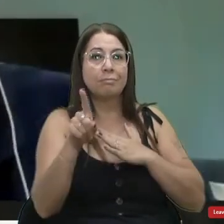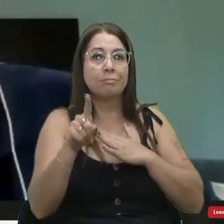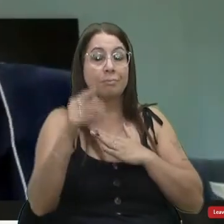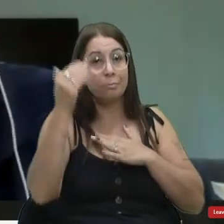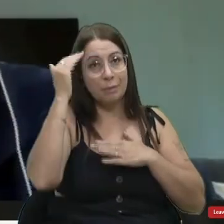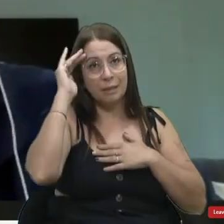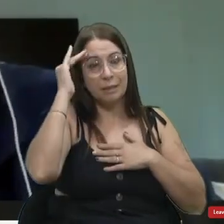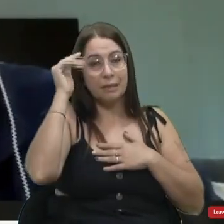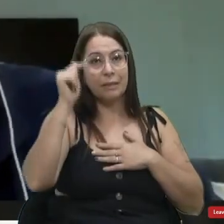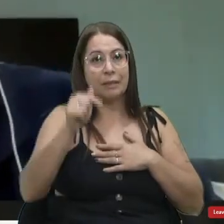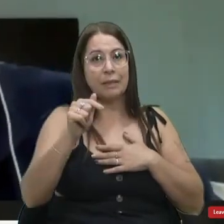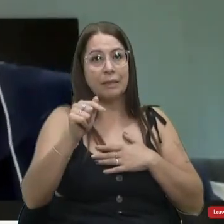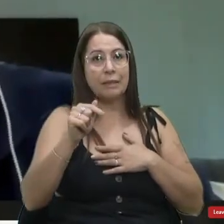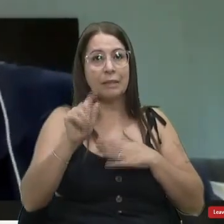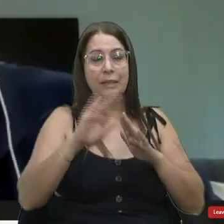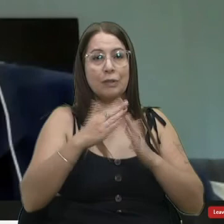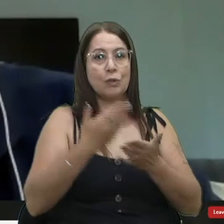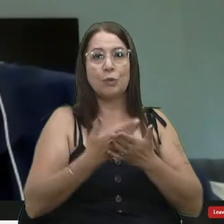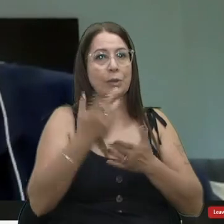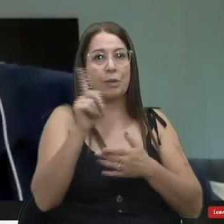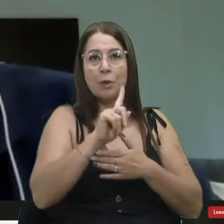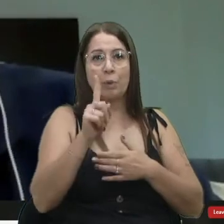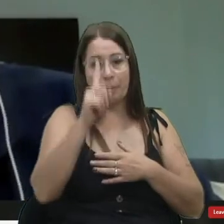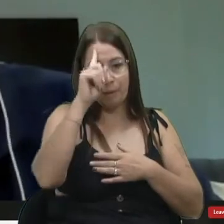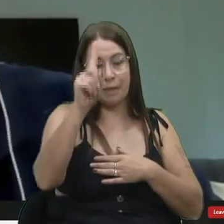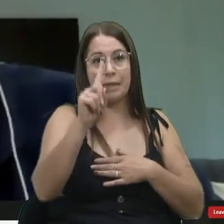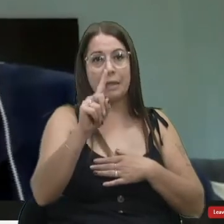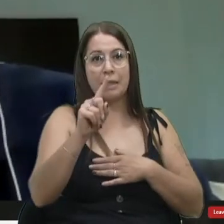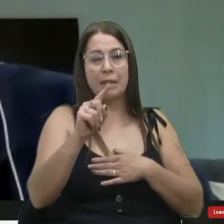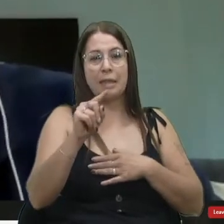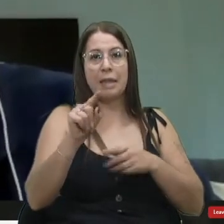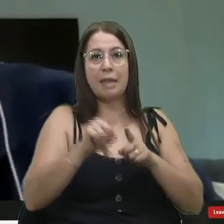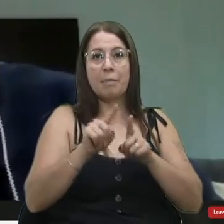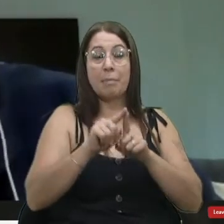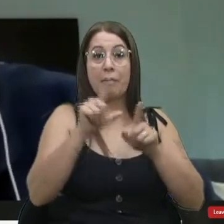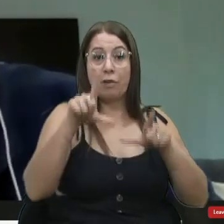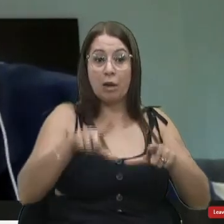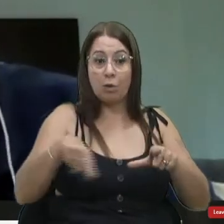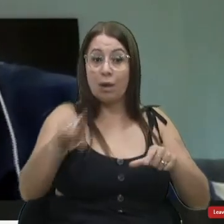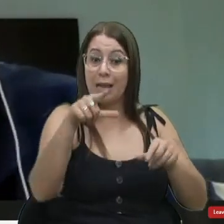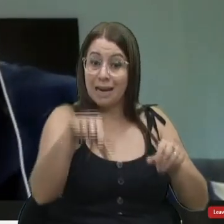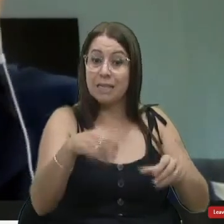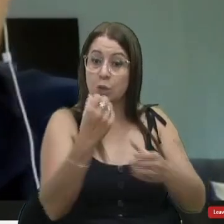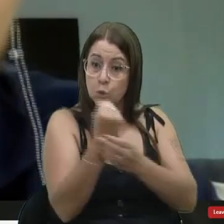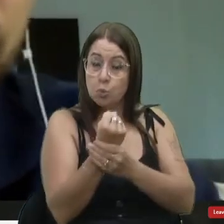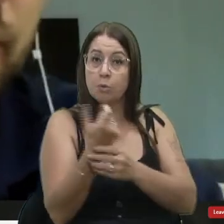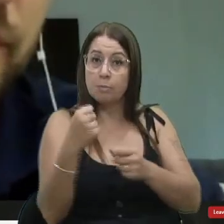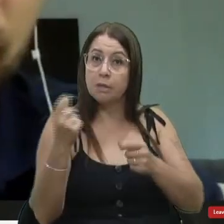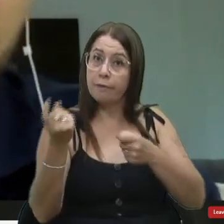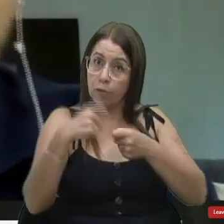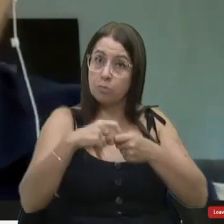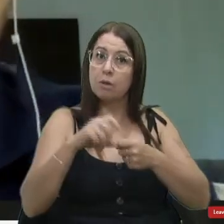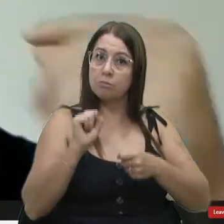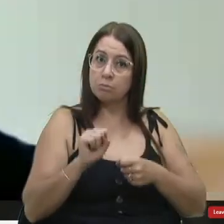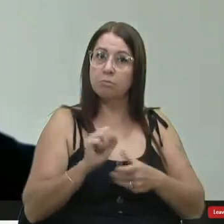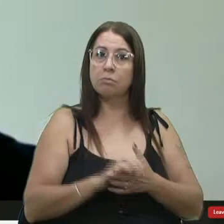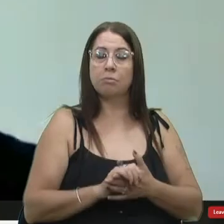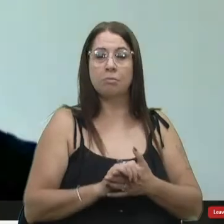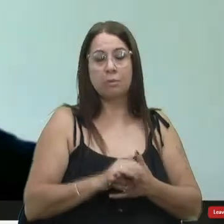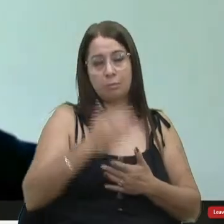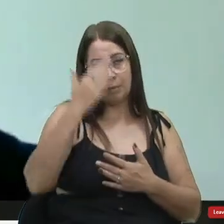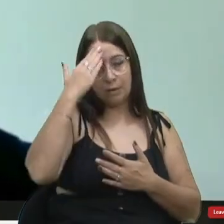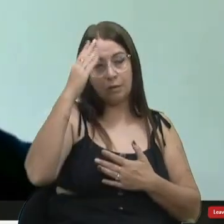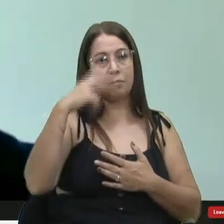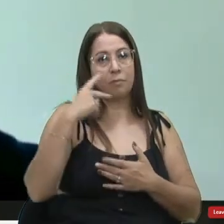entenda que escola não é mandar a criança para abatedouro a escola é segura e precisa voltar obrigado vereador